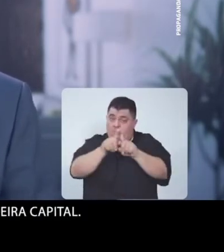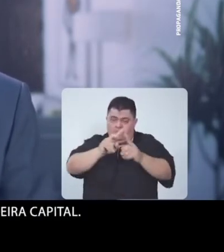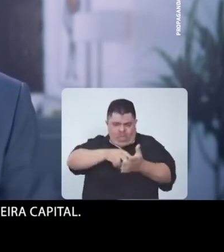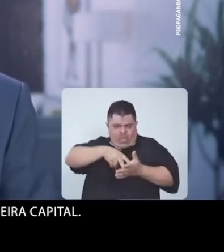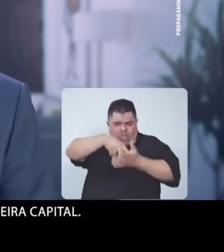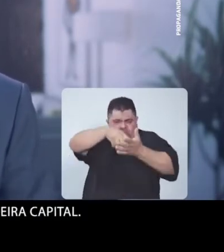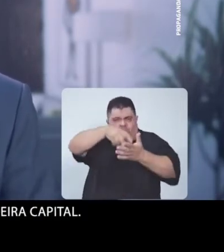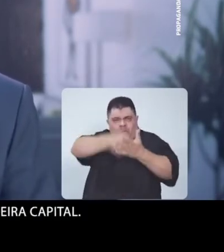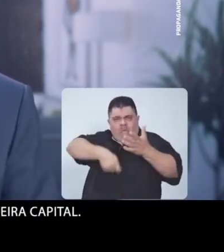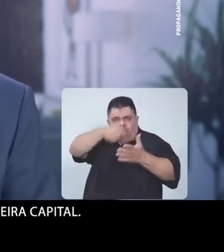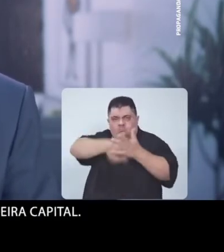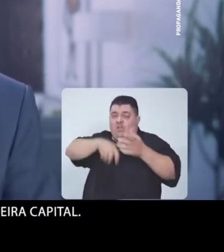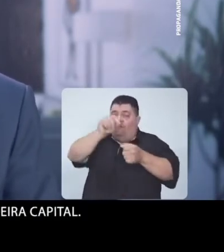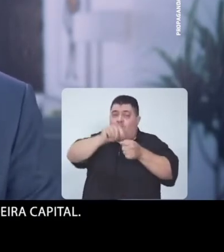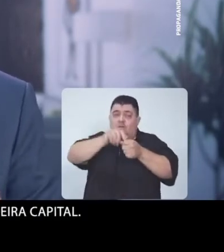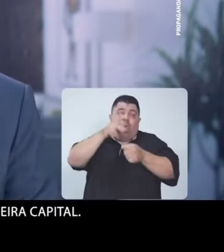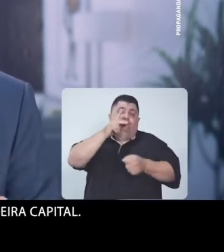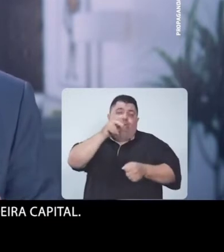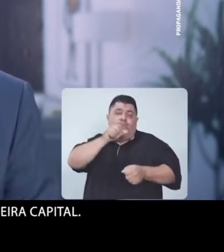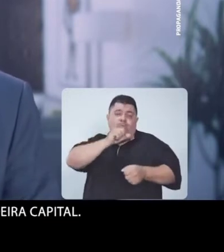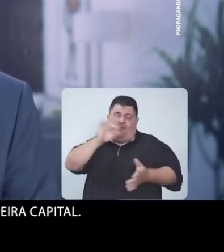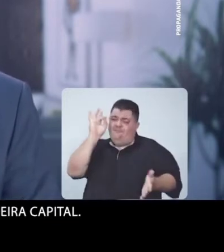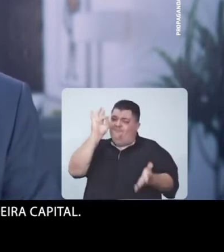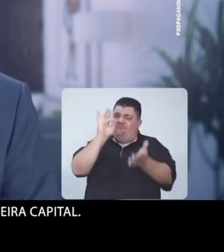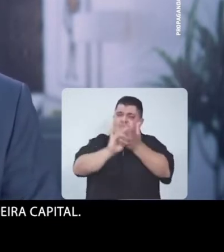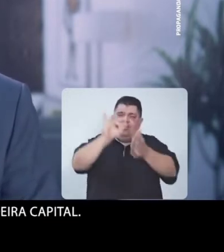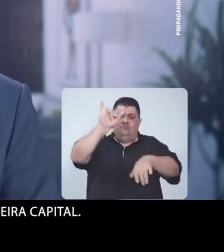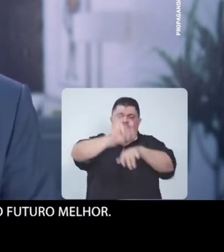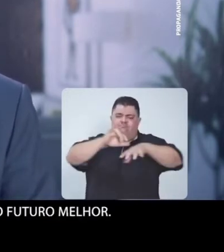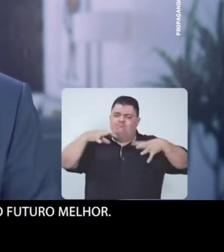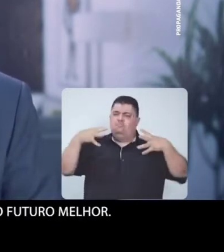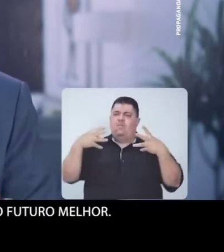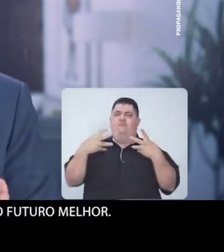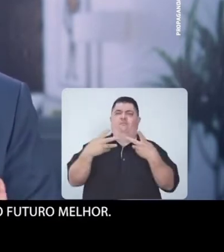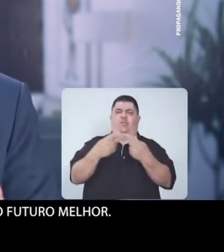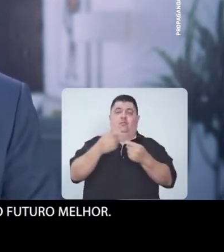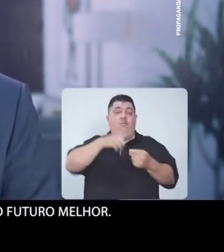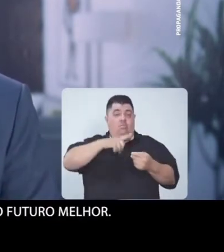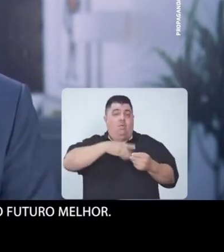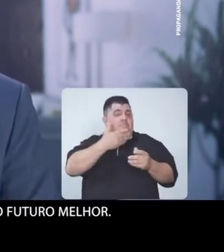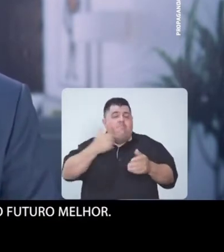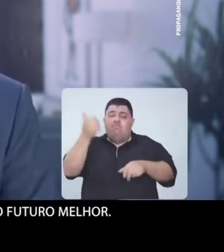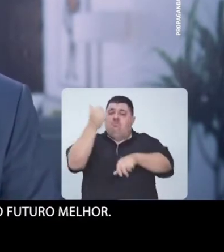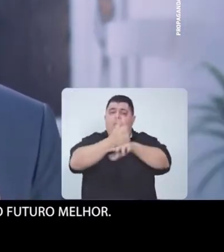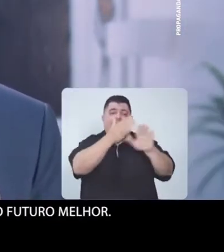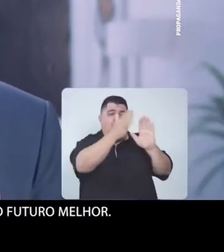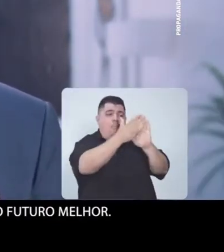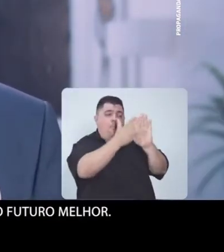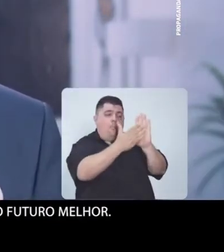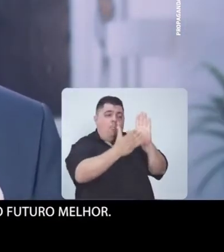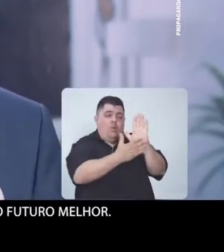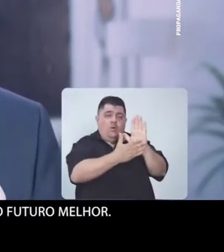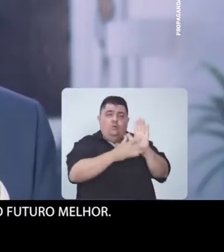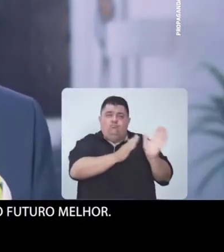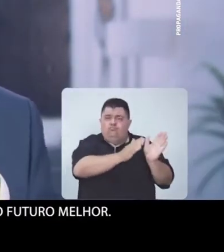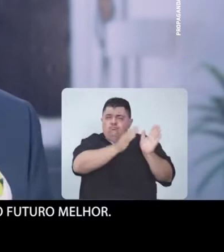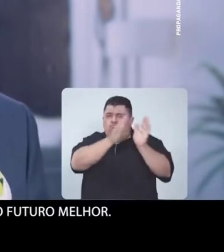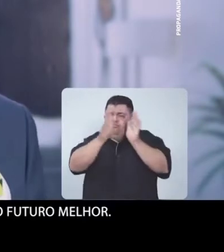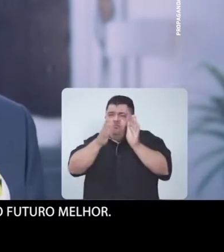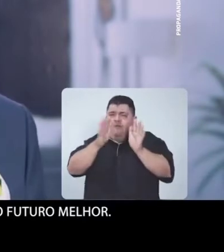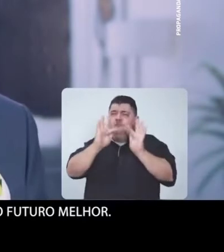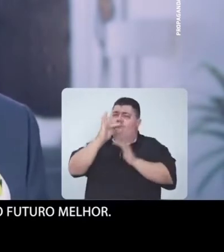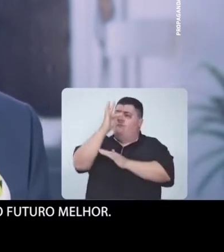determinação pra fazer de Porto Velho uma verdadeira capital. Temos as melhores propostas e caminharmos